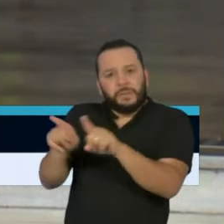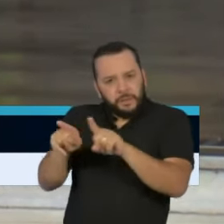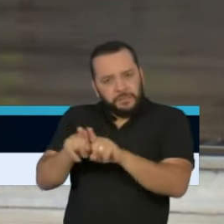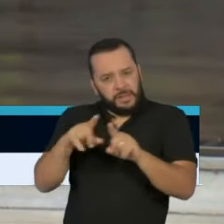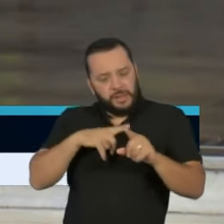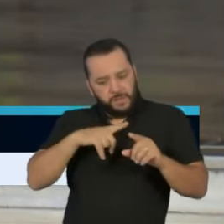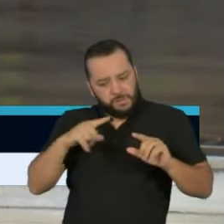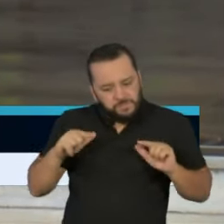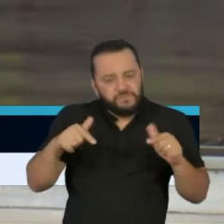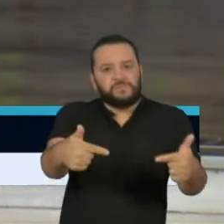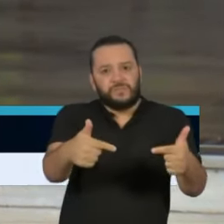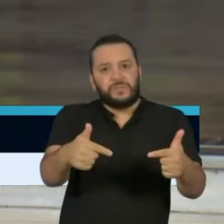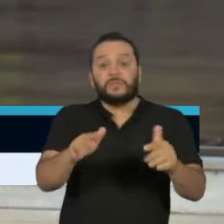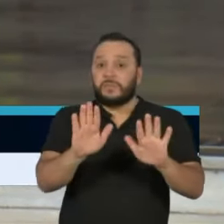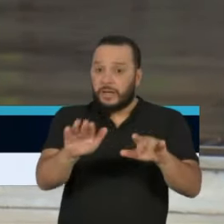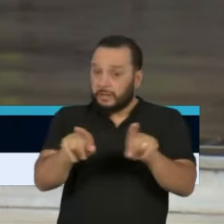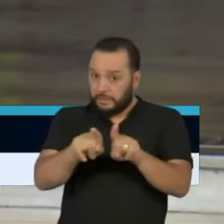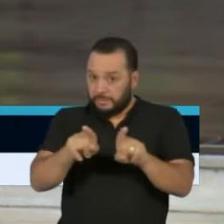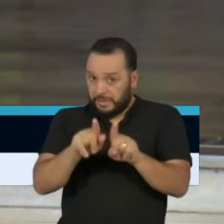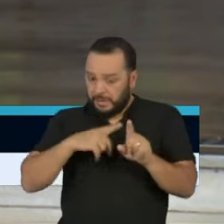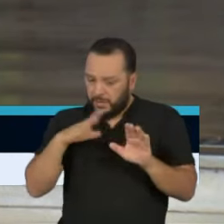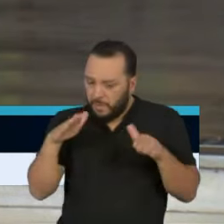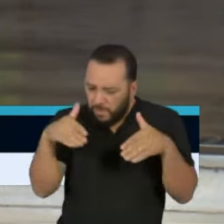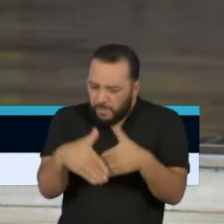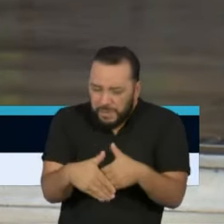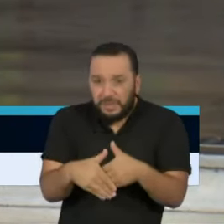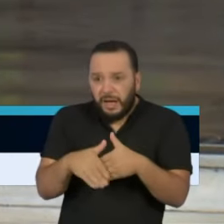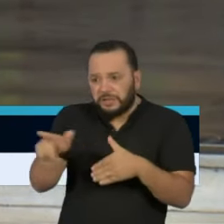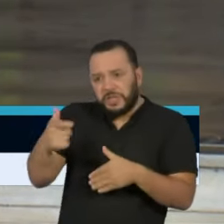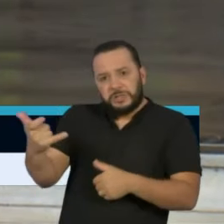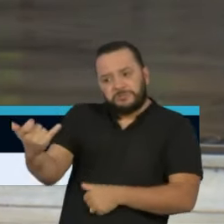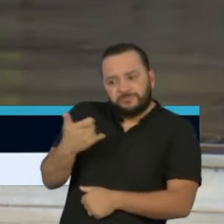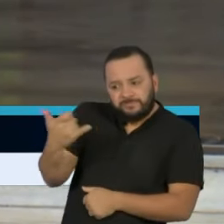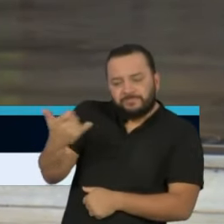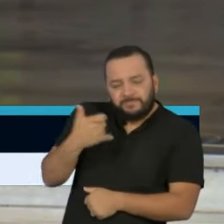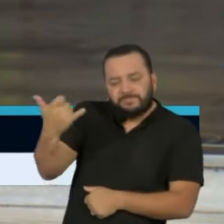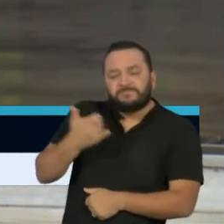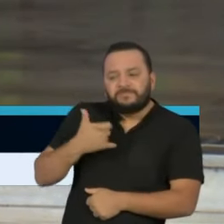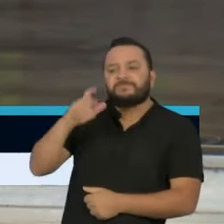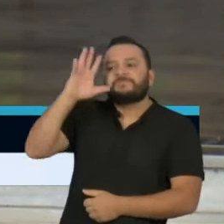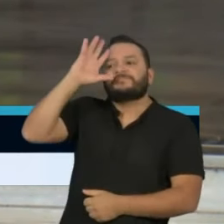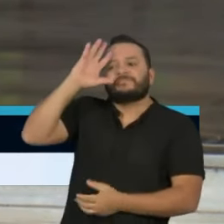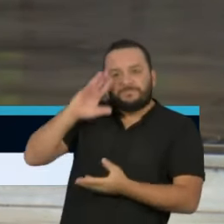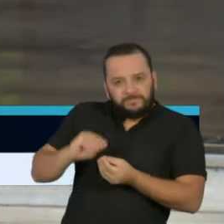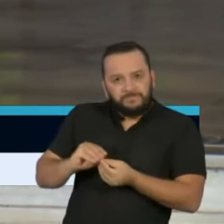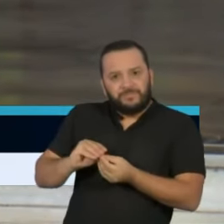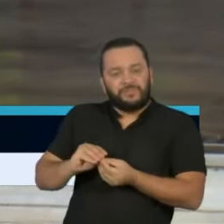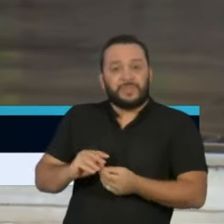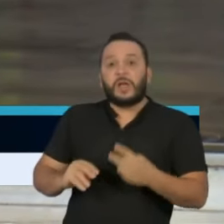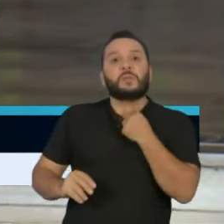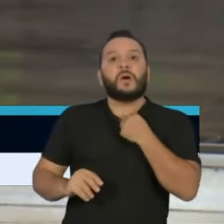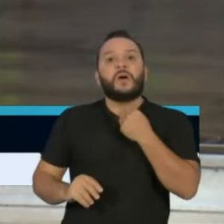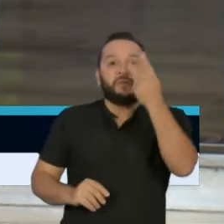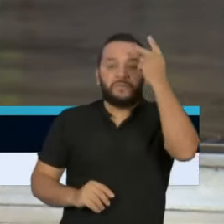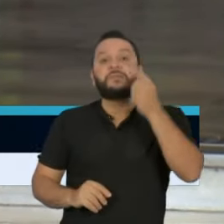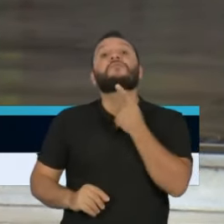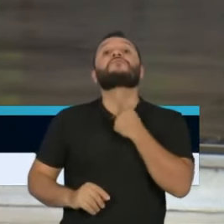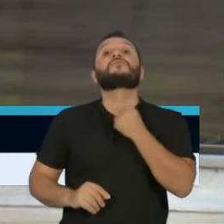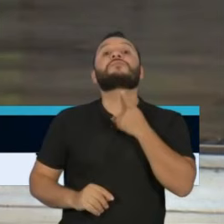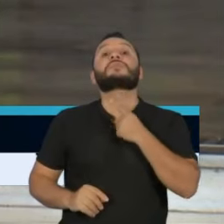preciso ter humildade para ouvir, sobretudo em tempos que alguns gostam de impor as suas vontades